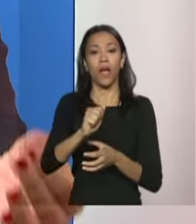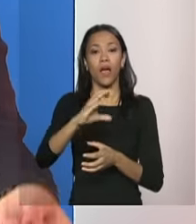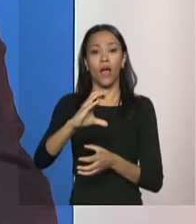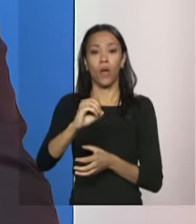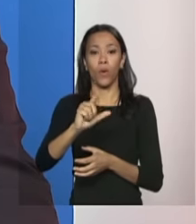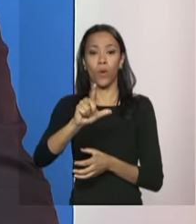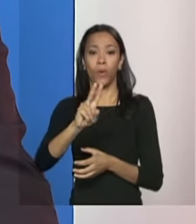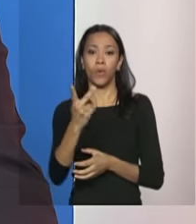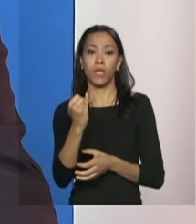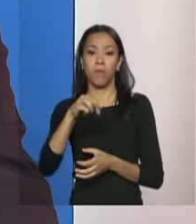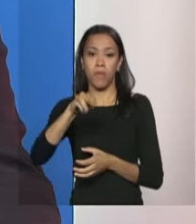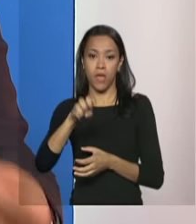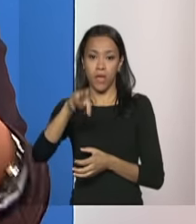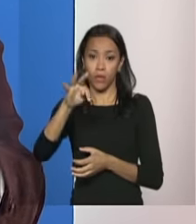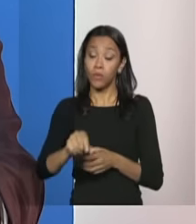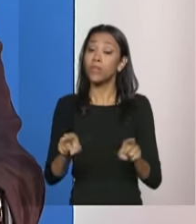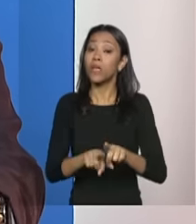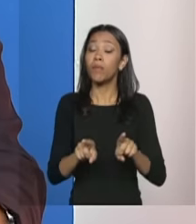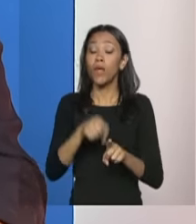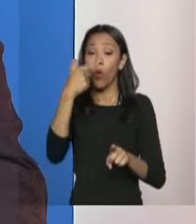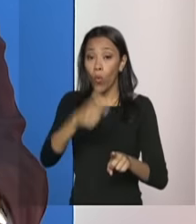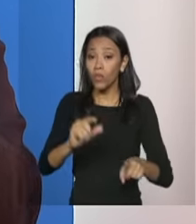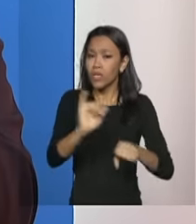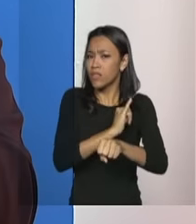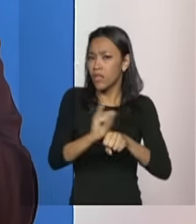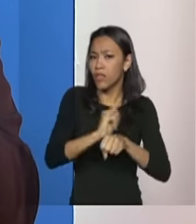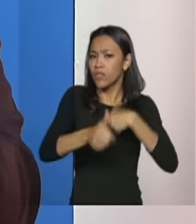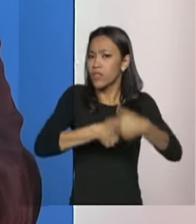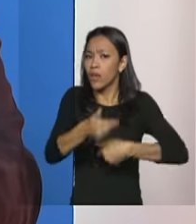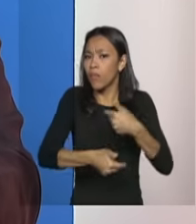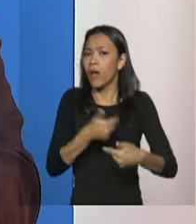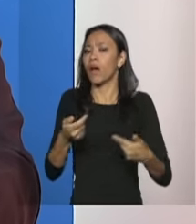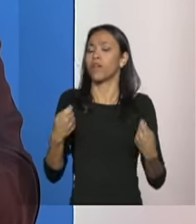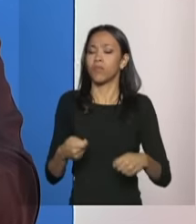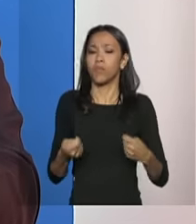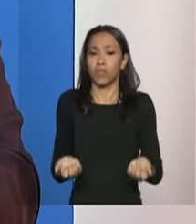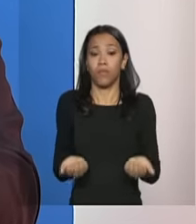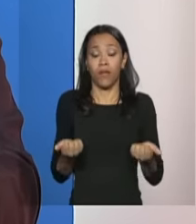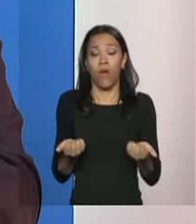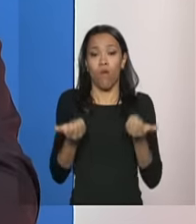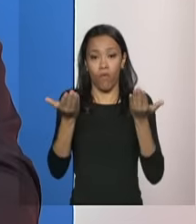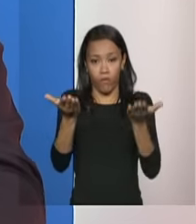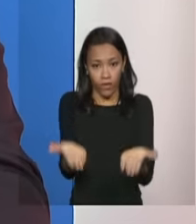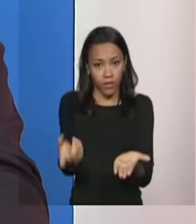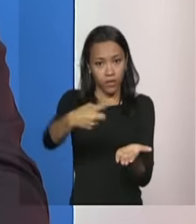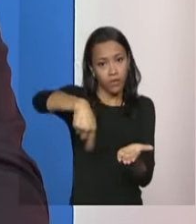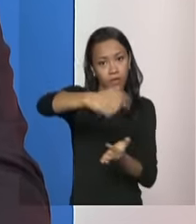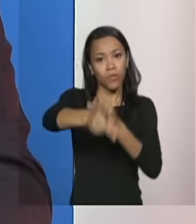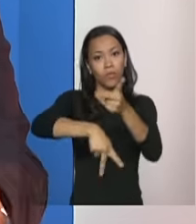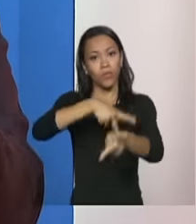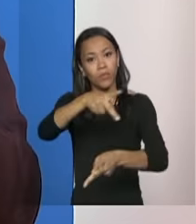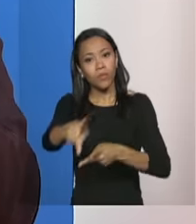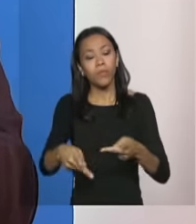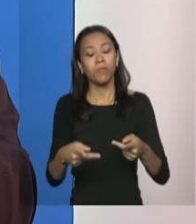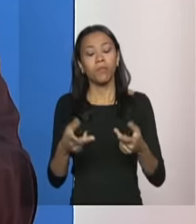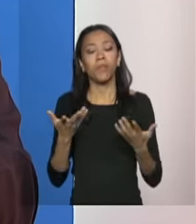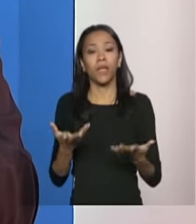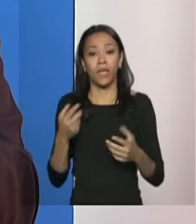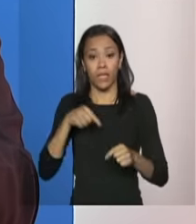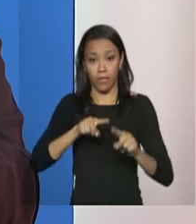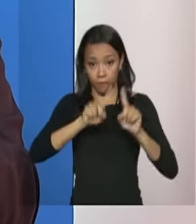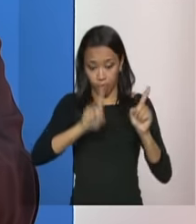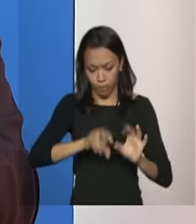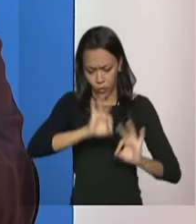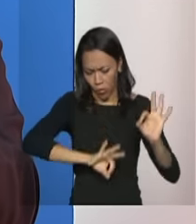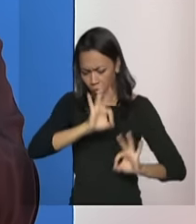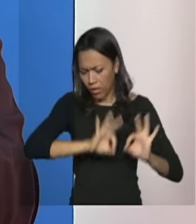também nas metodologias desse serviço que precisam ser adequadas e qualificadas para atender esse público de forma que o plano seja